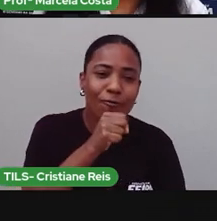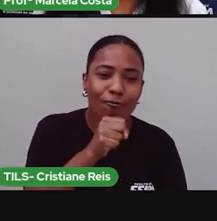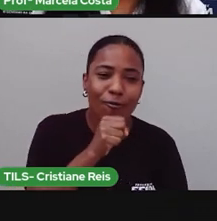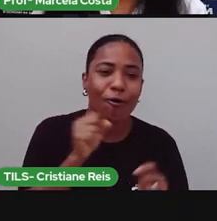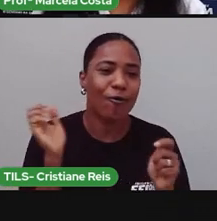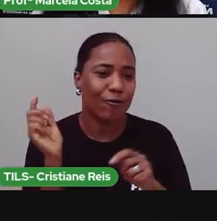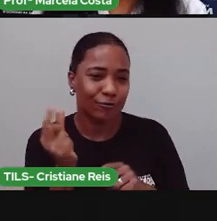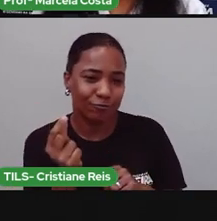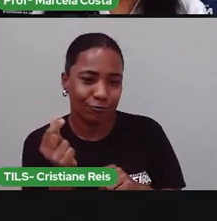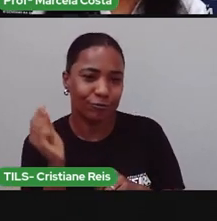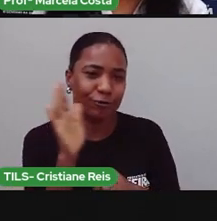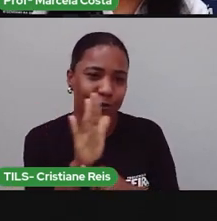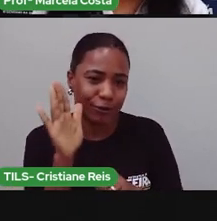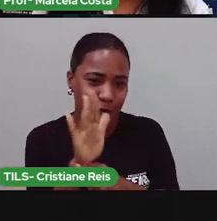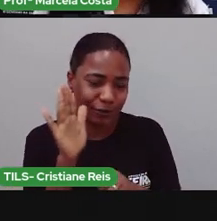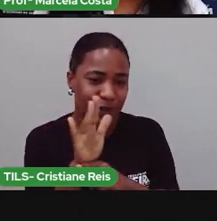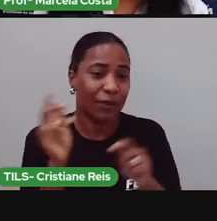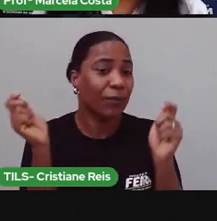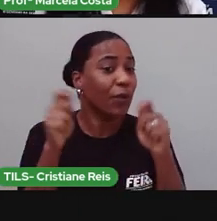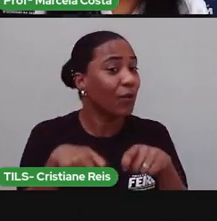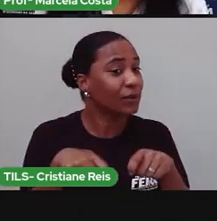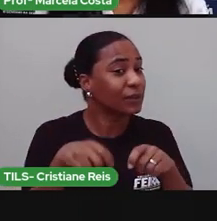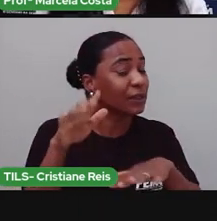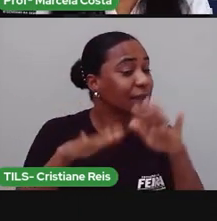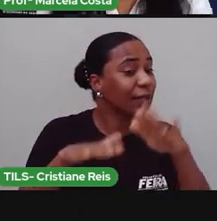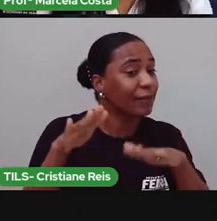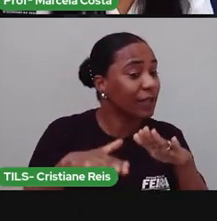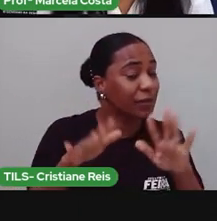quantas pessoas moram com você e de quem são essas pessoas.